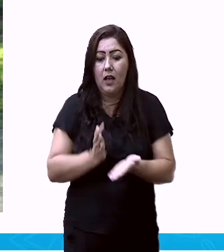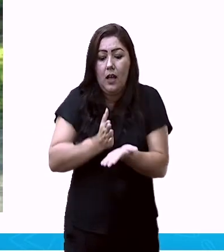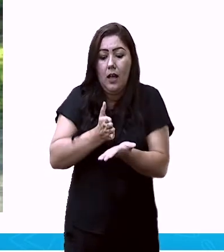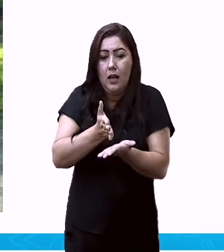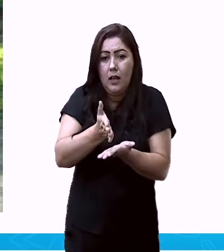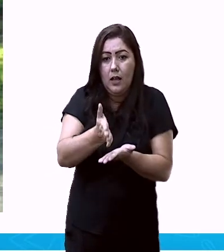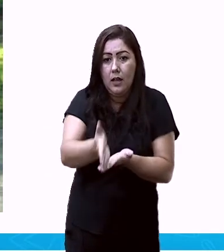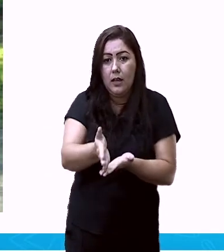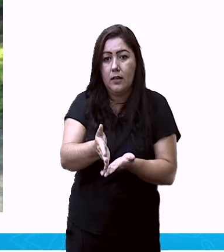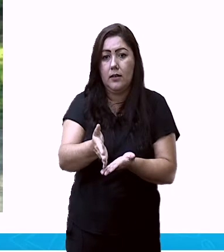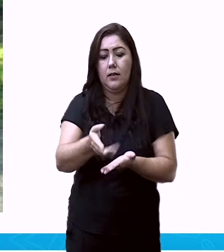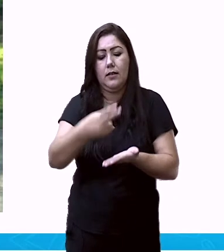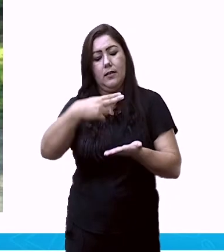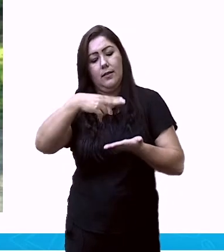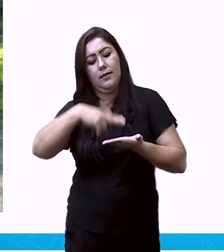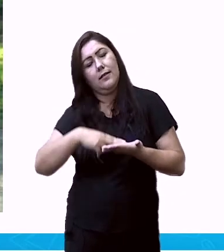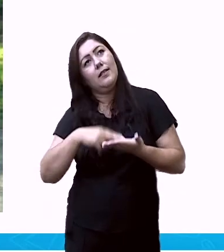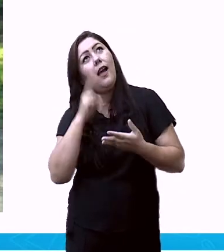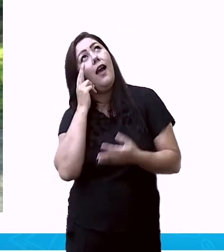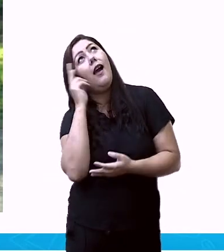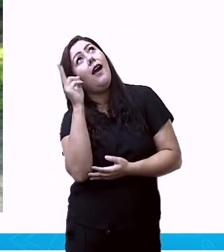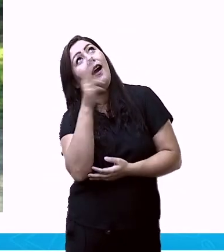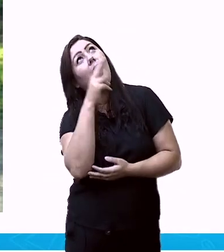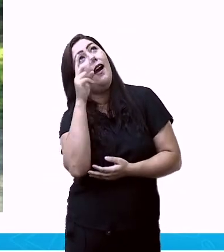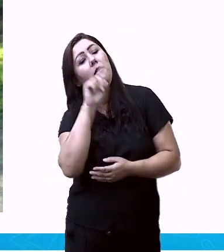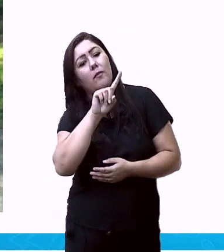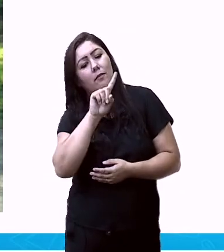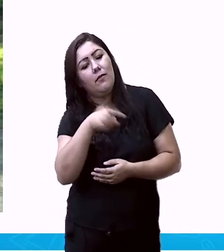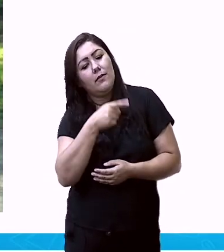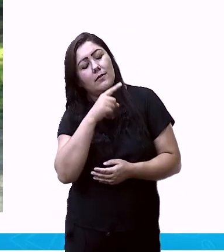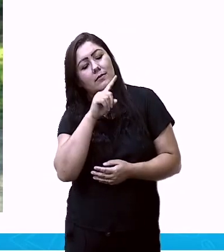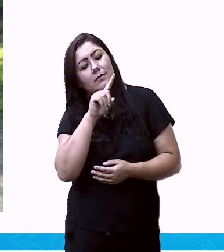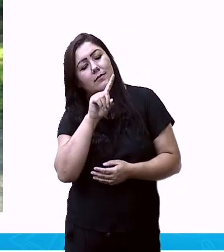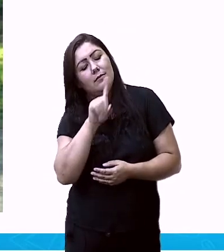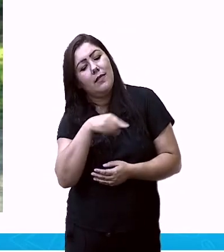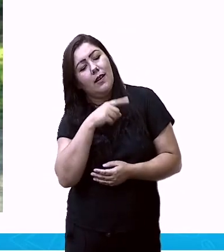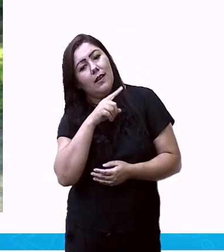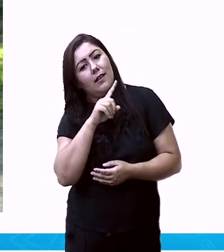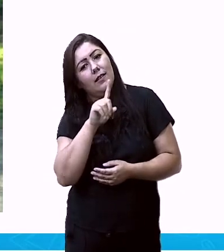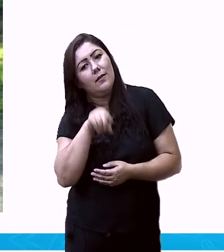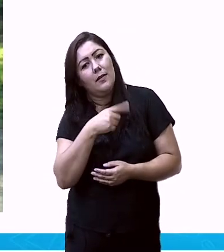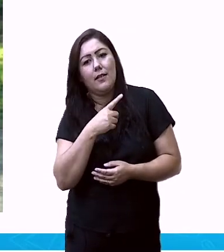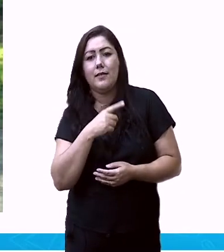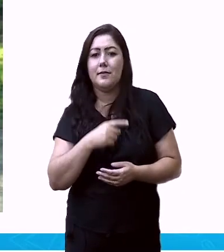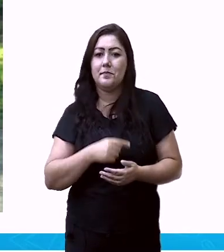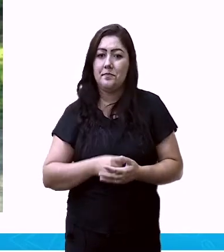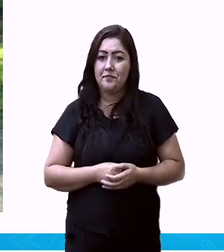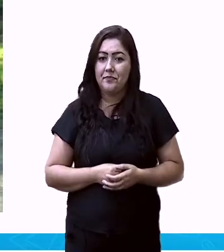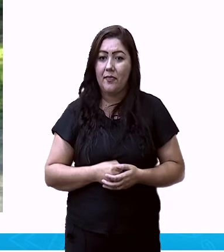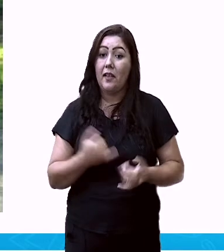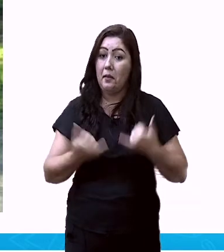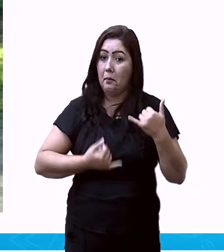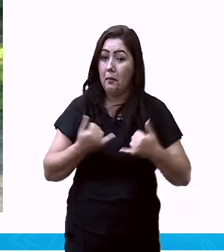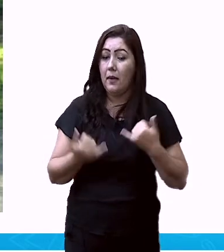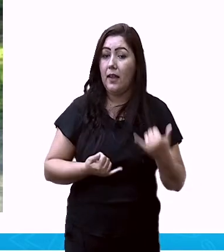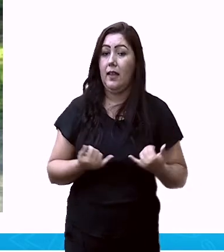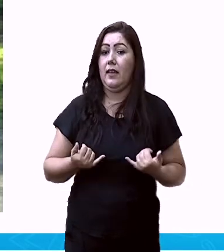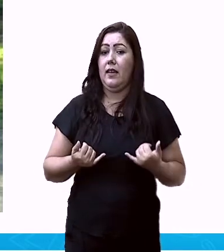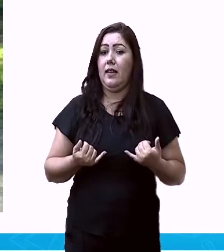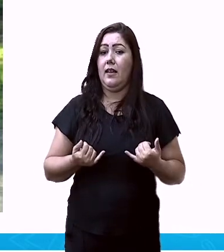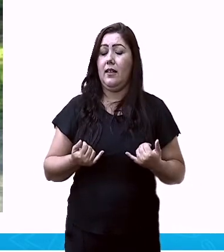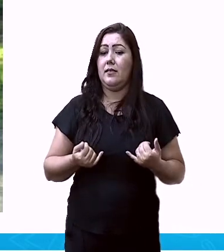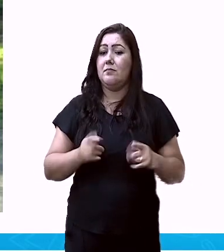deitar para olhar ângulos, o giro das rodinhas. Podem até brincar de forma funcional. Mas o